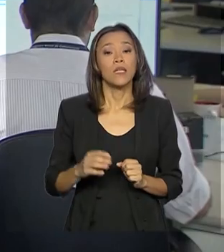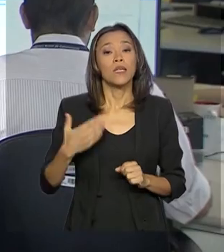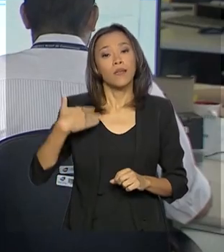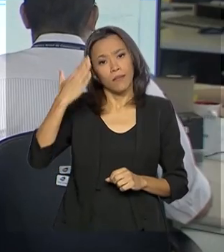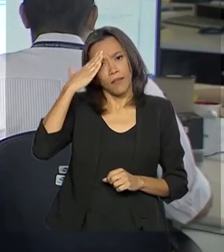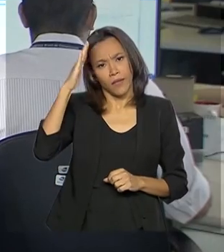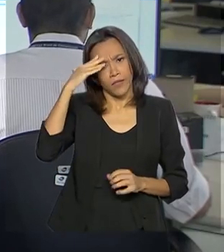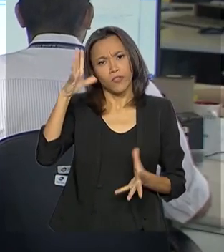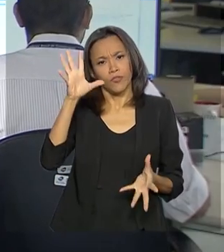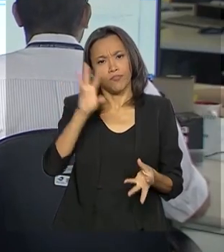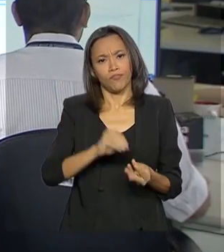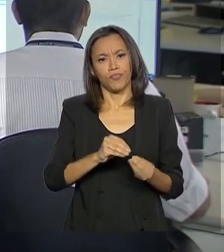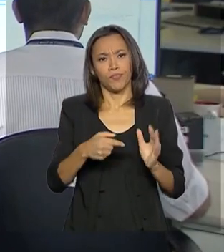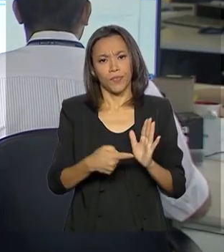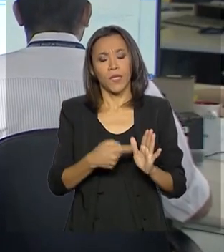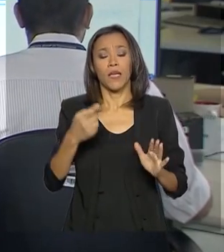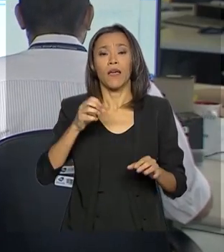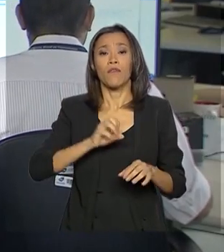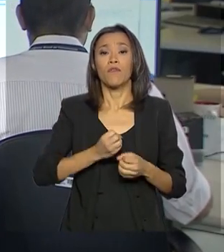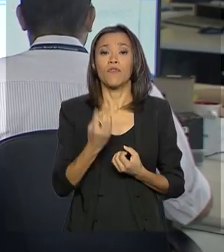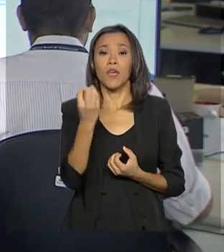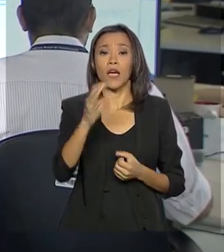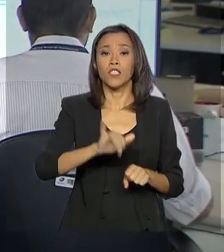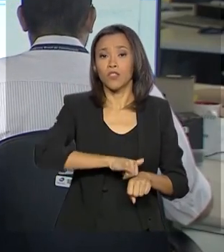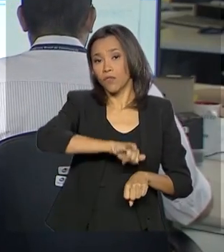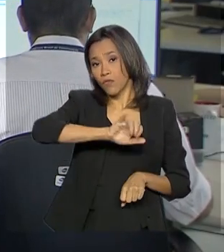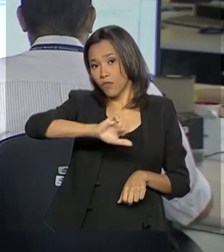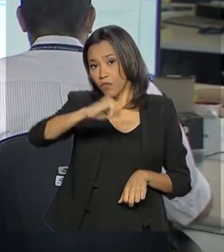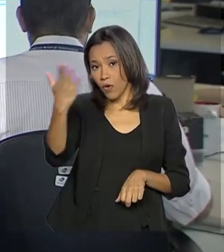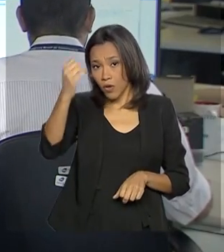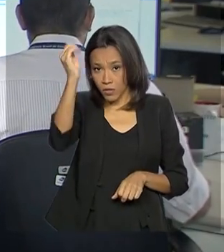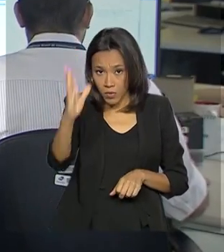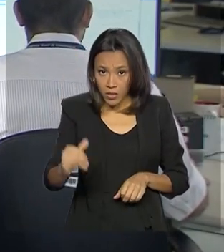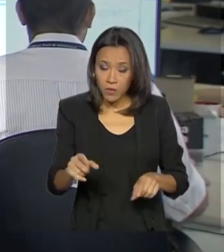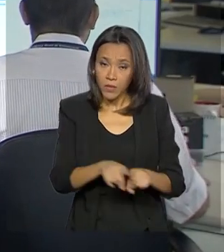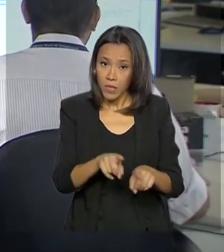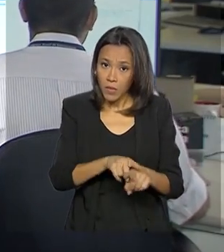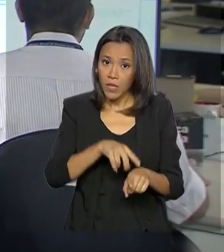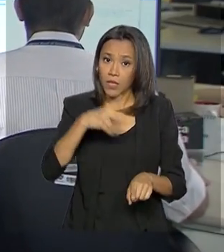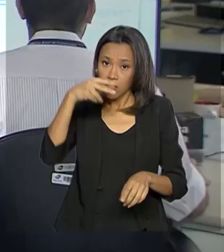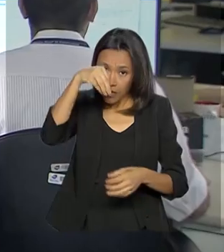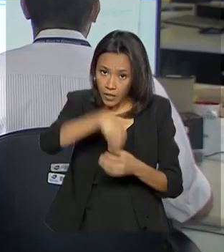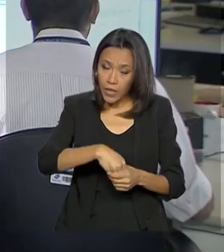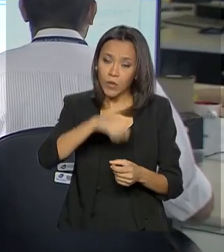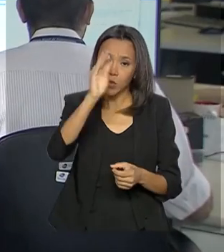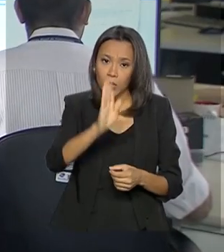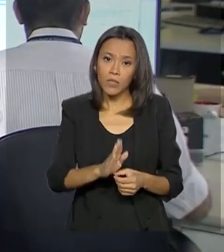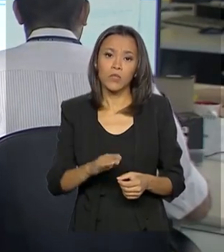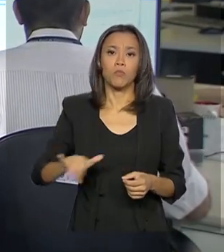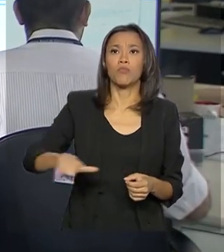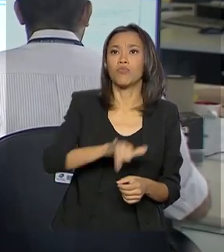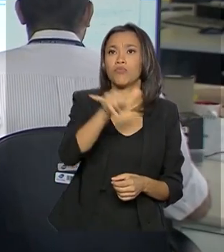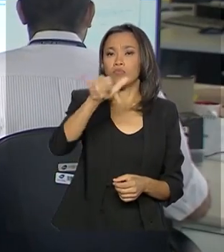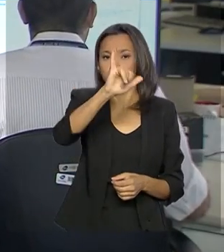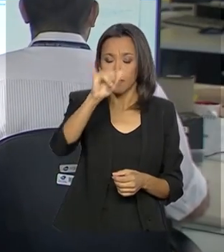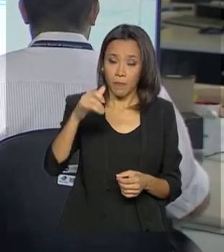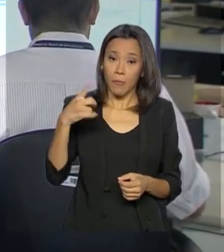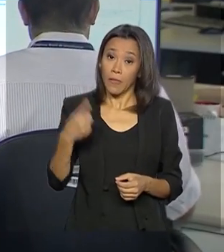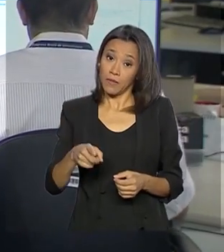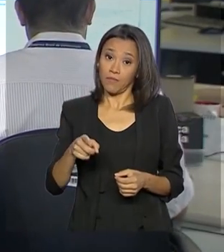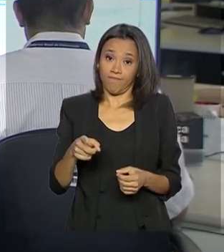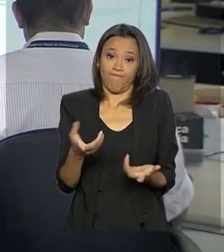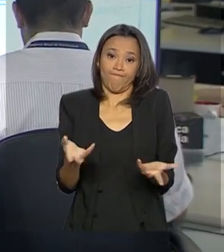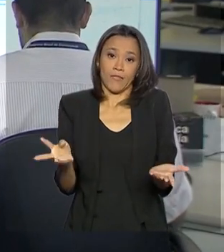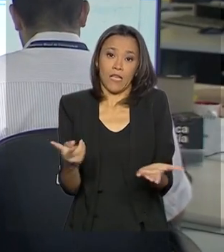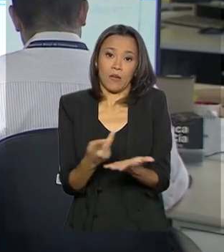o texto vale para destinos internacionais ou nacionais com possibilidade comprovada de contágio do vírus, especialmente em casos